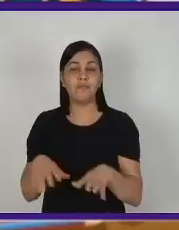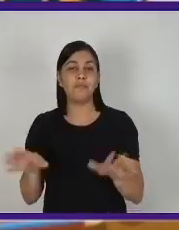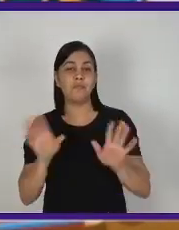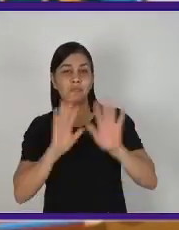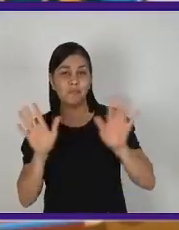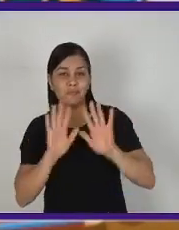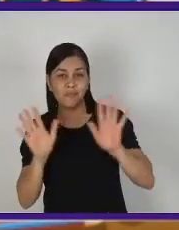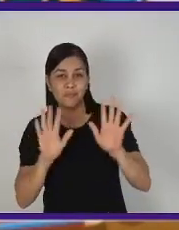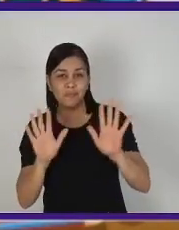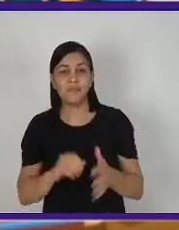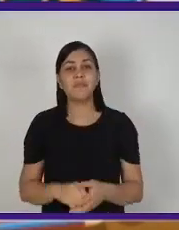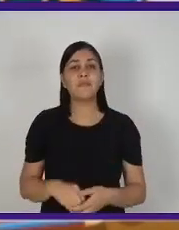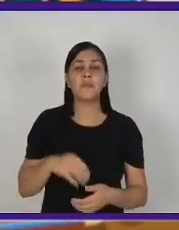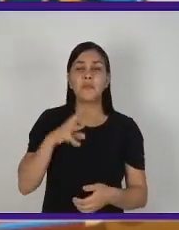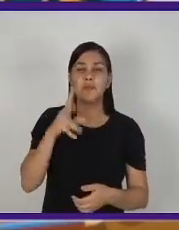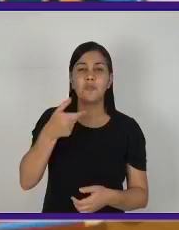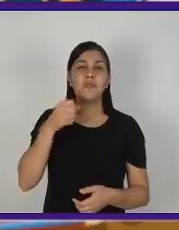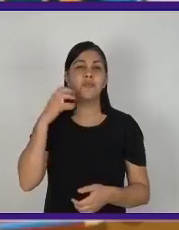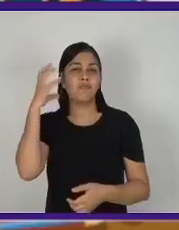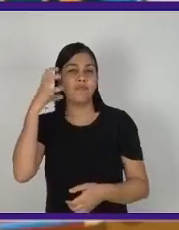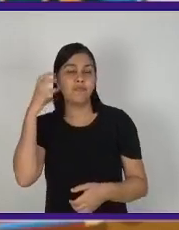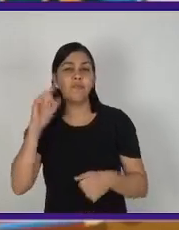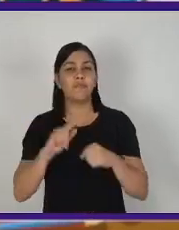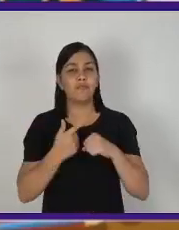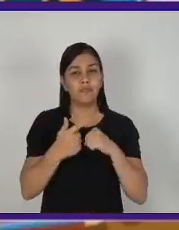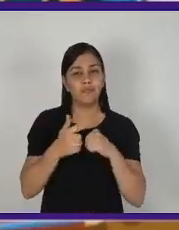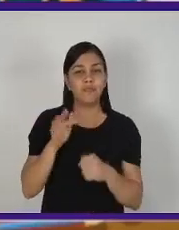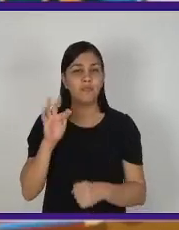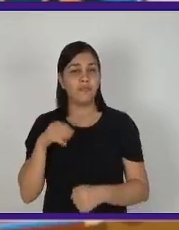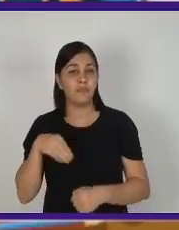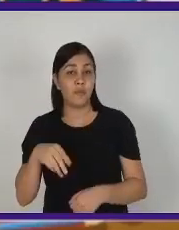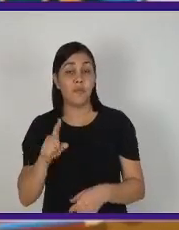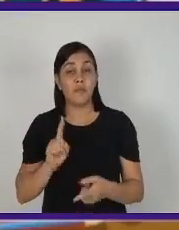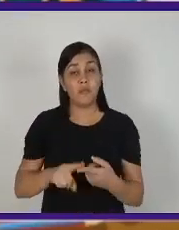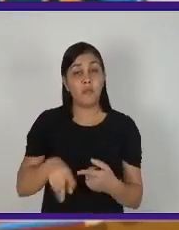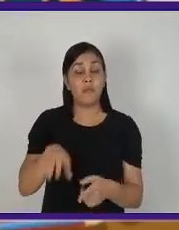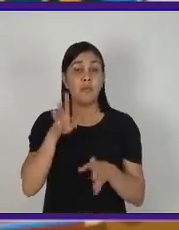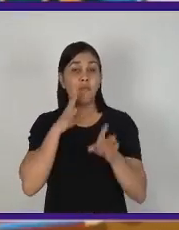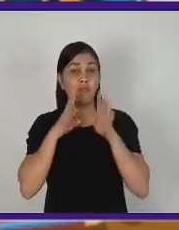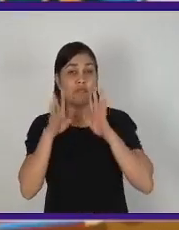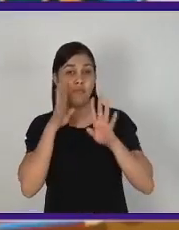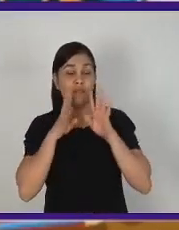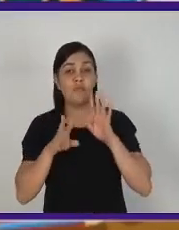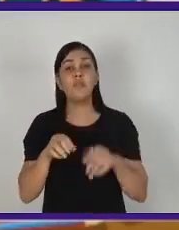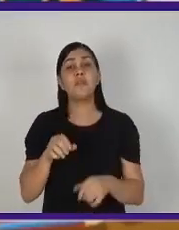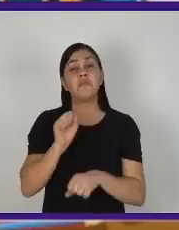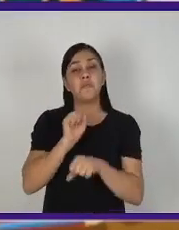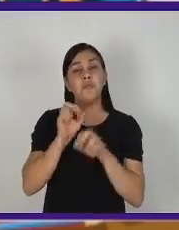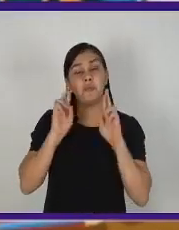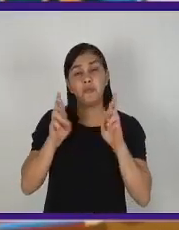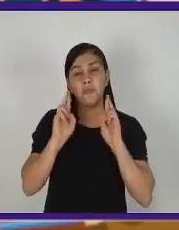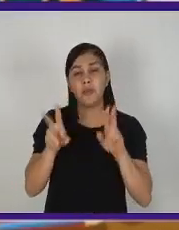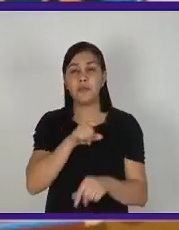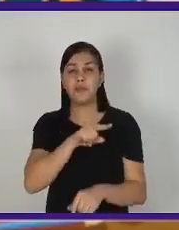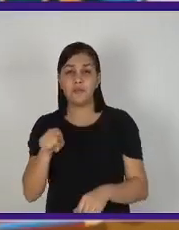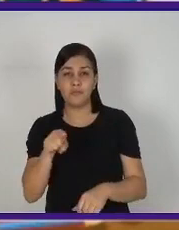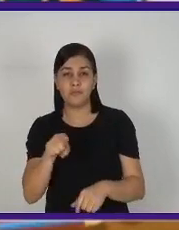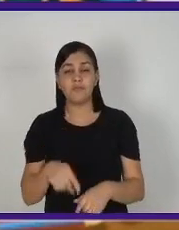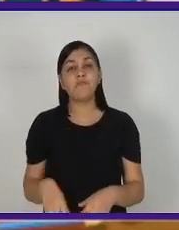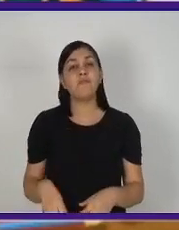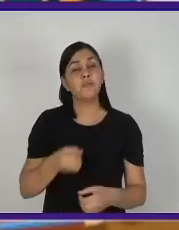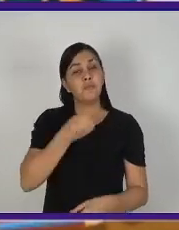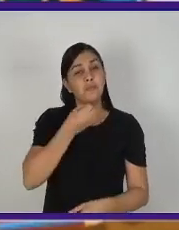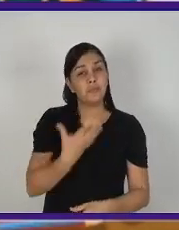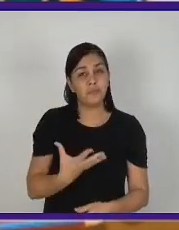quero dar um olá ao pessoal que está ouvindo pela Rádio Goiana e ao pessoal também que está assistindo pelo Facebook. Eu espero que vocês estejam bem, estejam mantendo